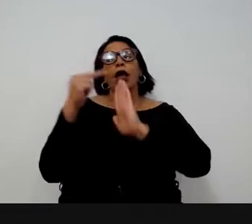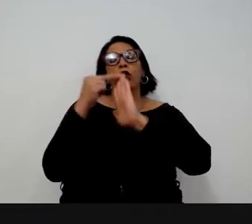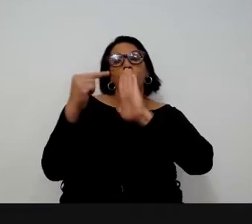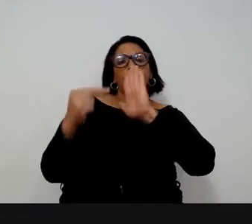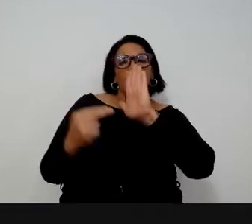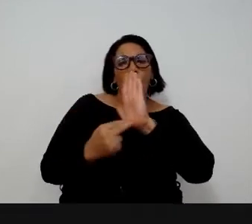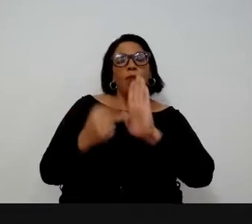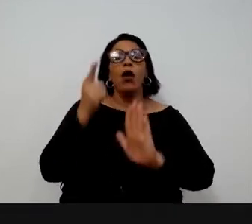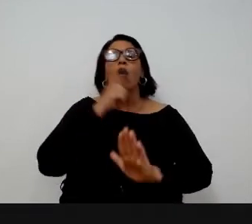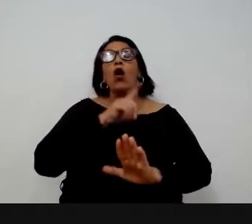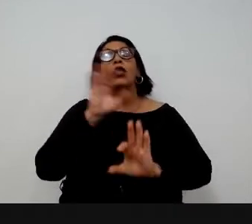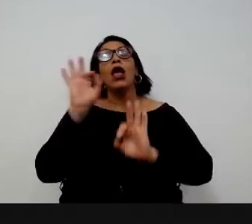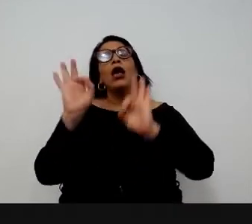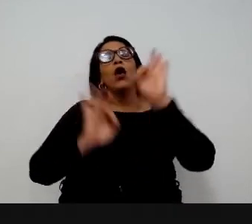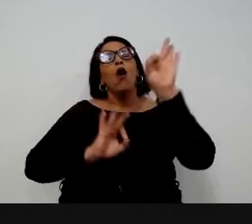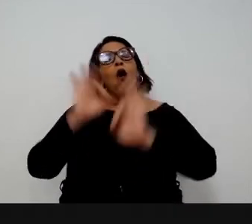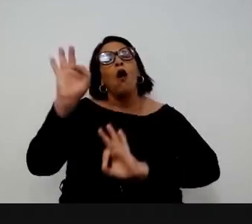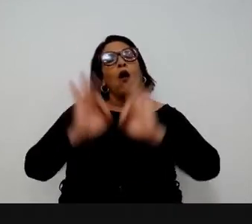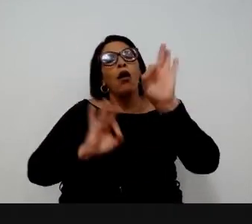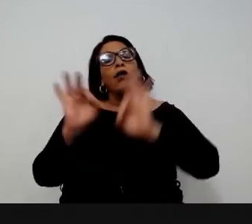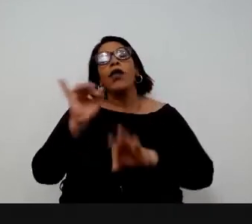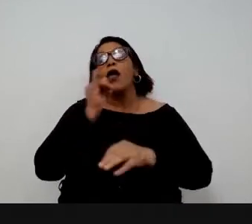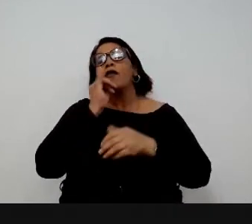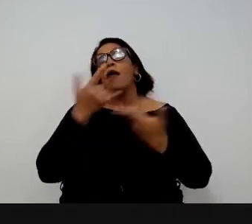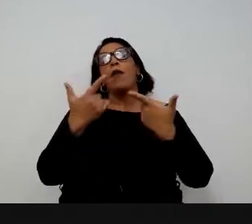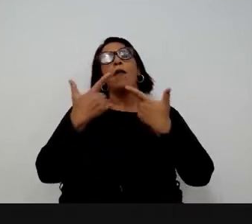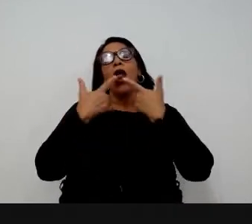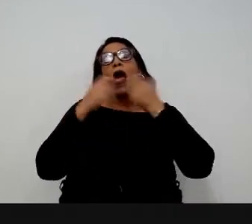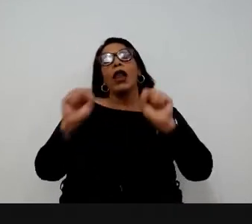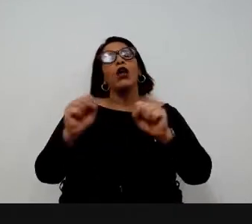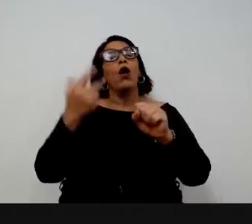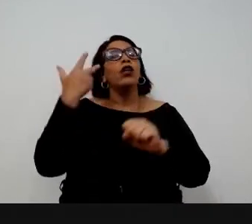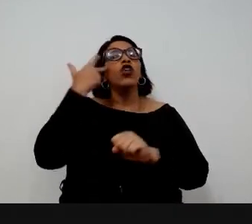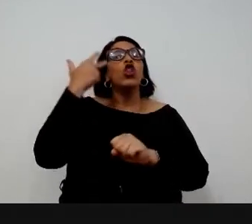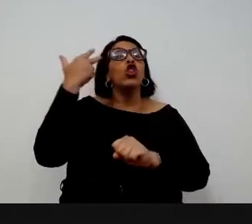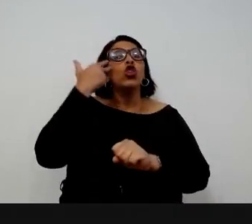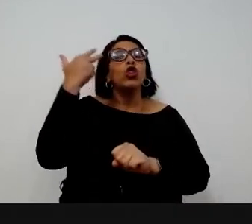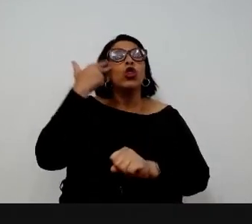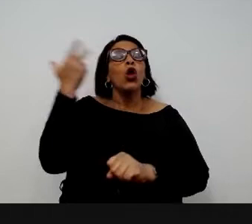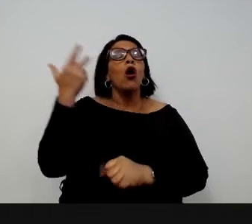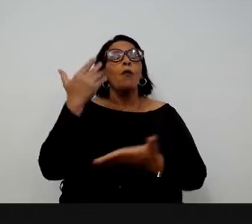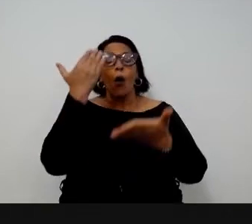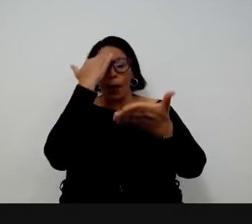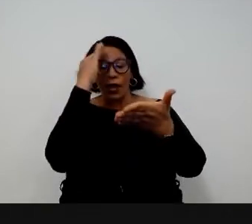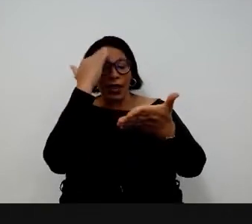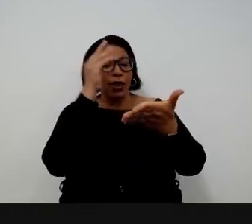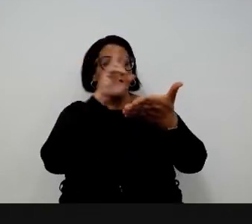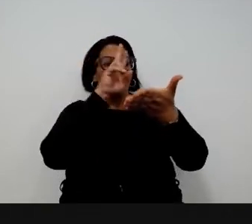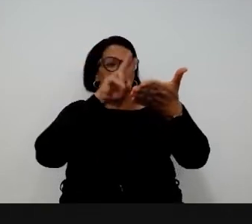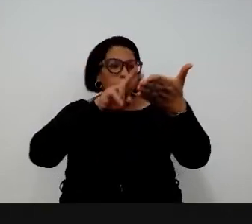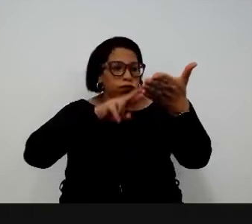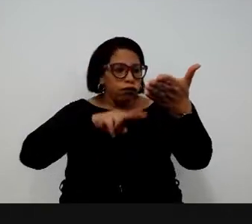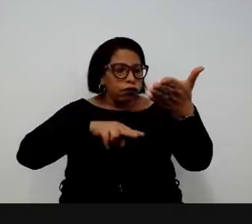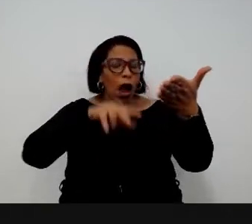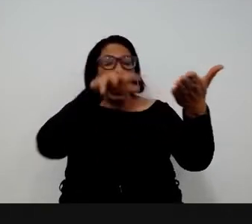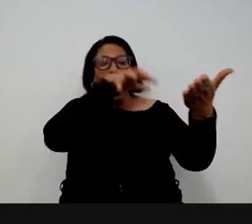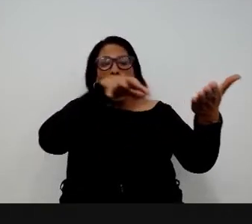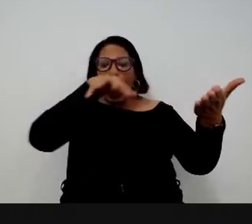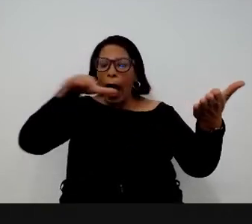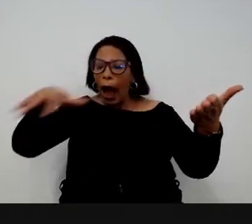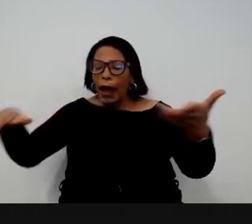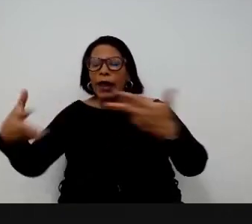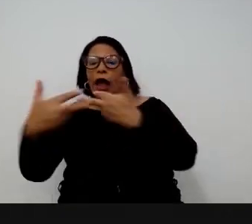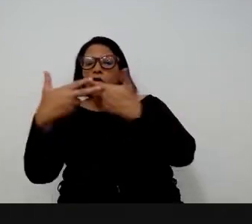A gente consegue utilizar um processo de linguagem natural para tentar identificar a área em que aquela